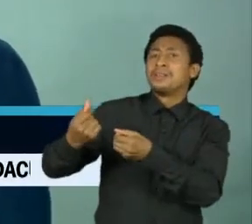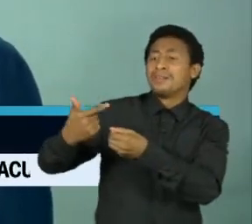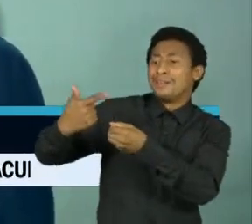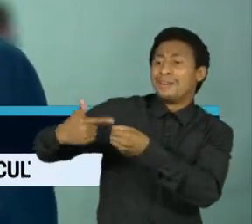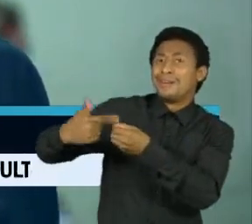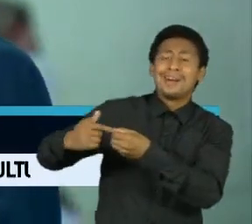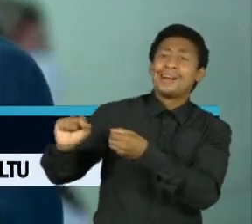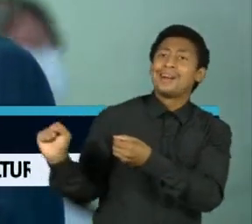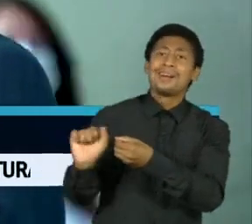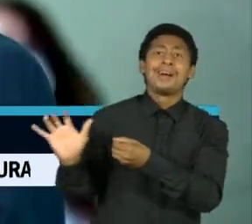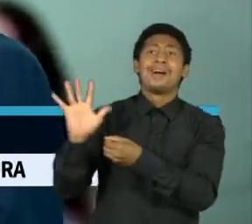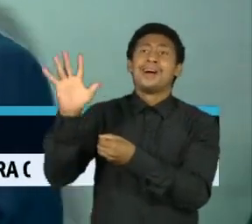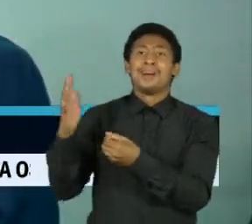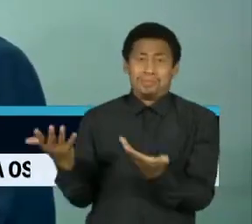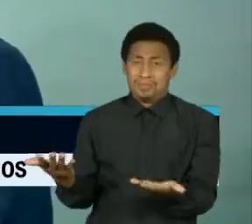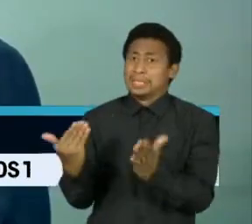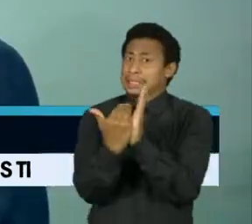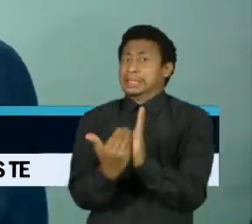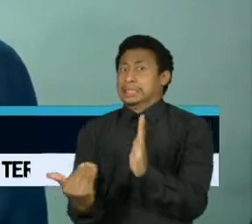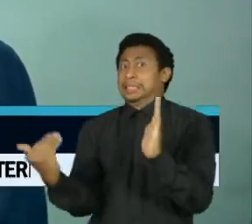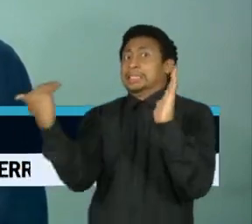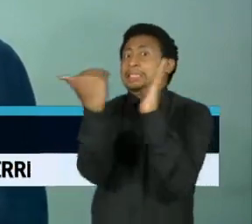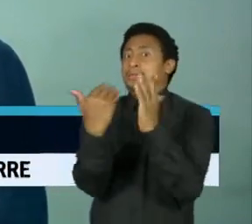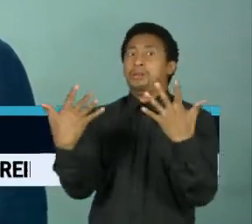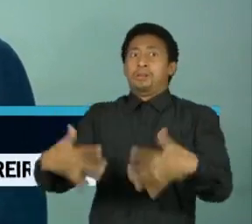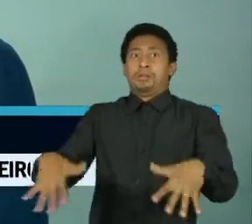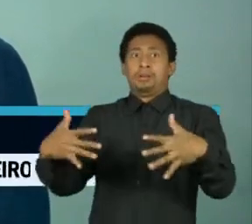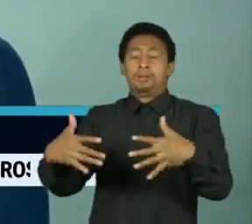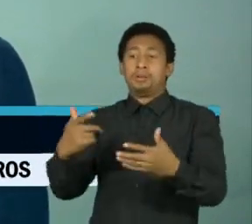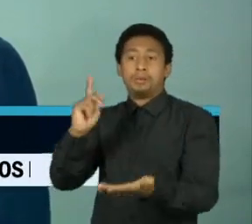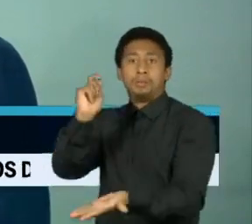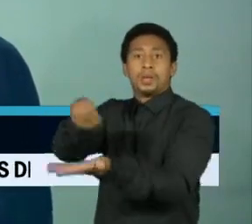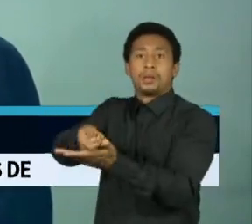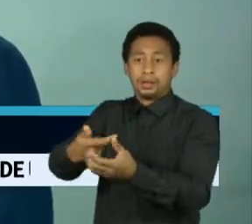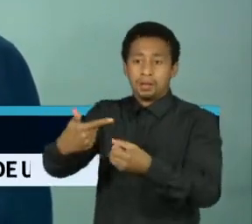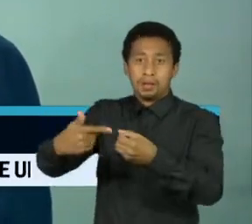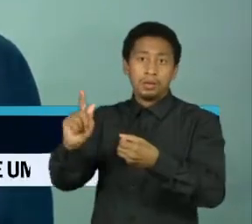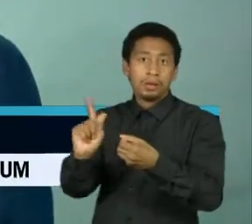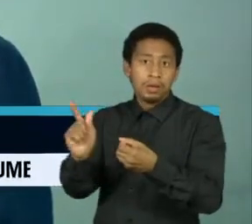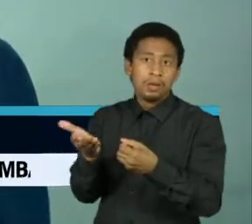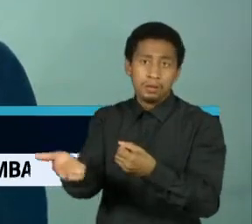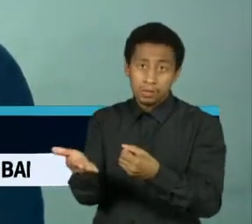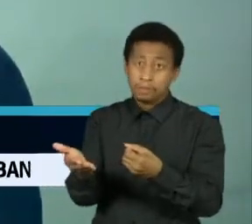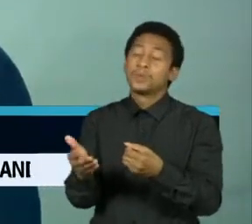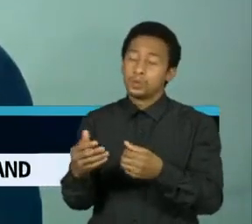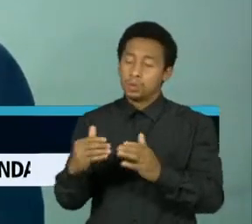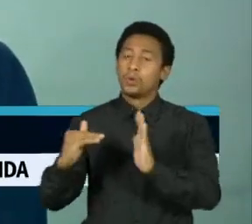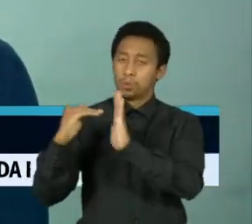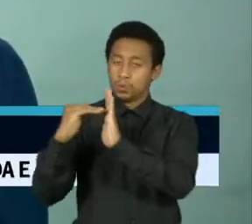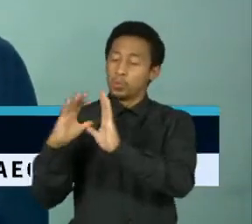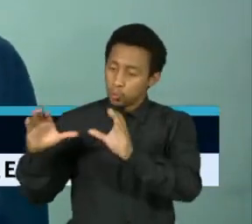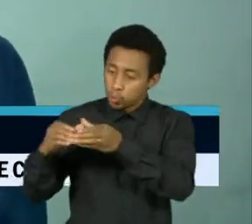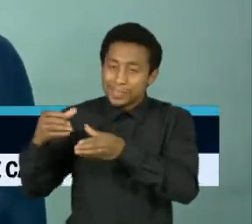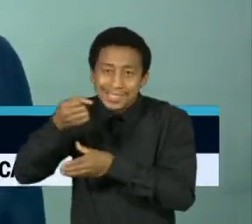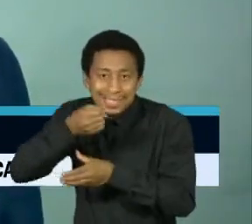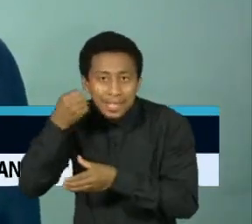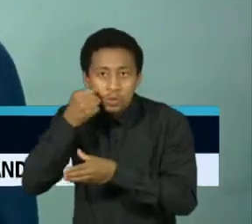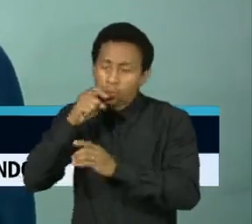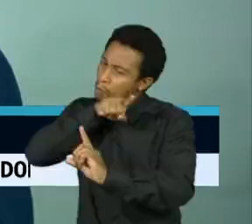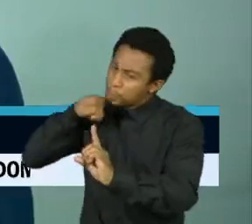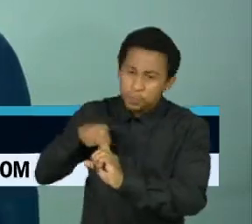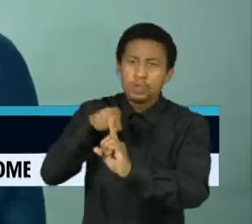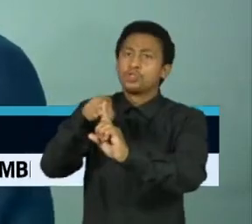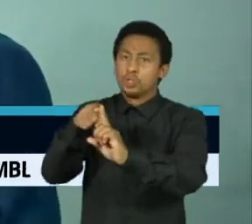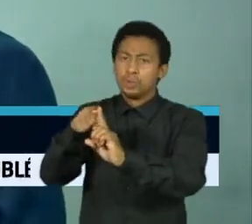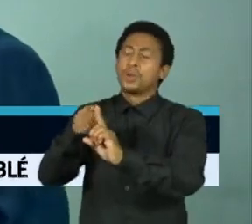alto em valores realmente exorbitantes. Essa é uma das principais missões que o Senado federal tem nos próximos dias, é se desincumbir